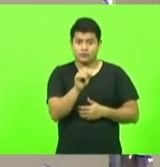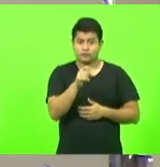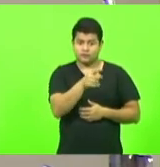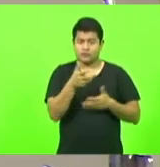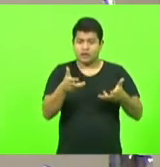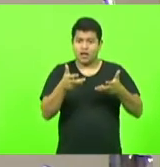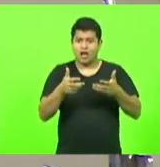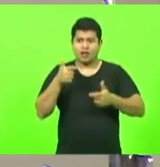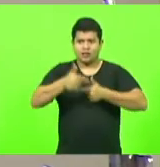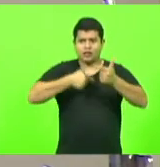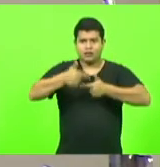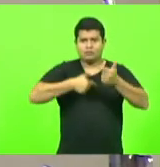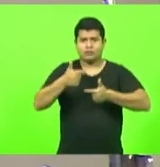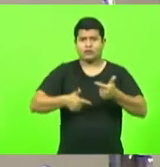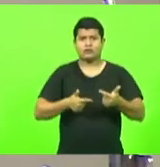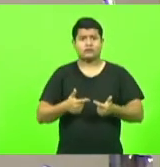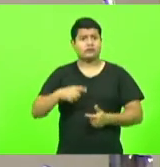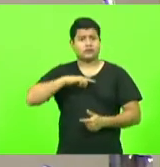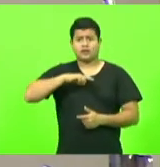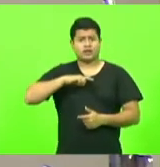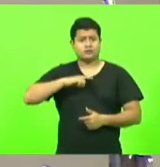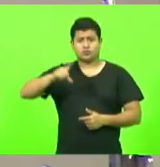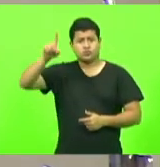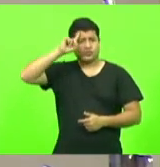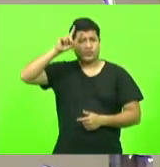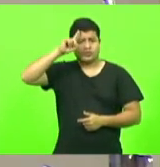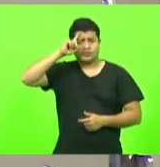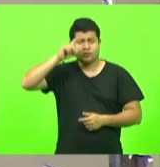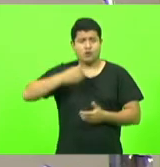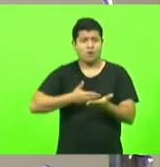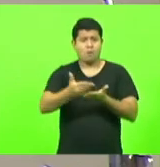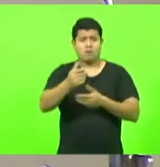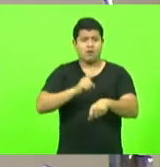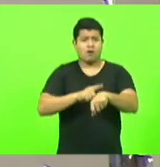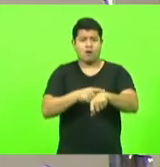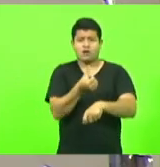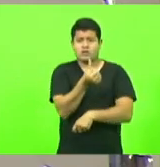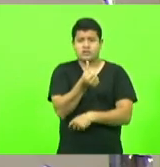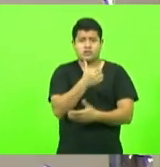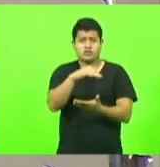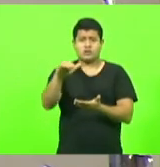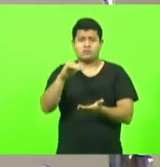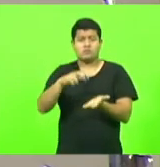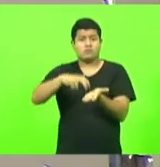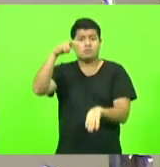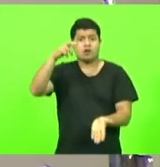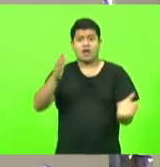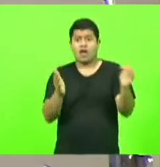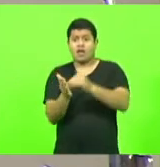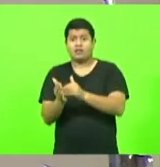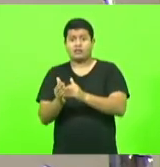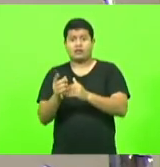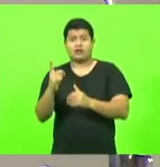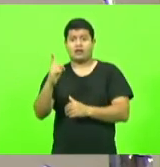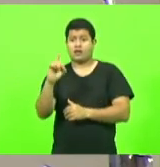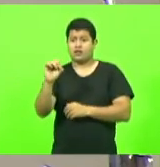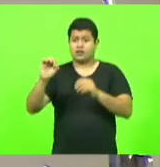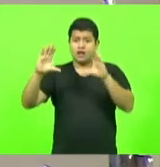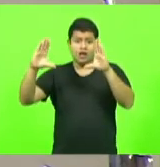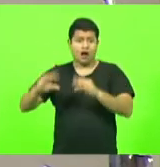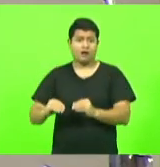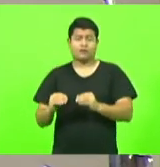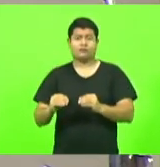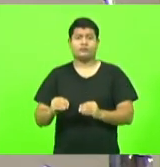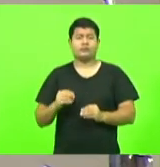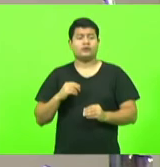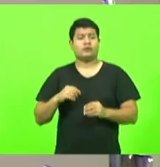meia noite todos os dias ou seja aqui dentro do parlamento ou seja representando visitando as cidades fazendo contatos